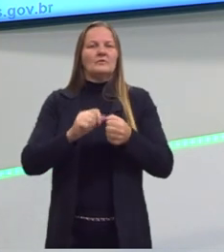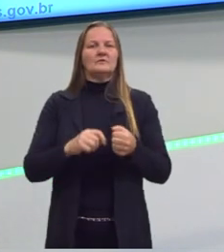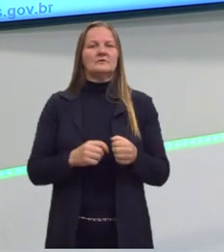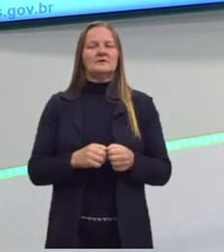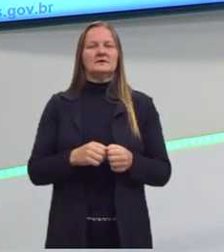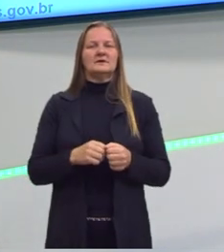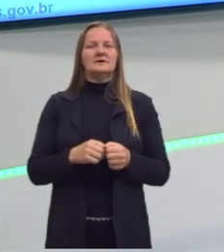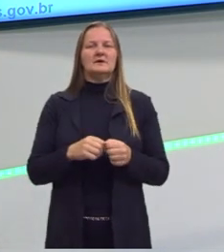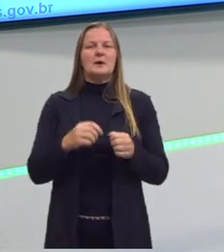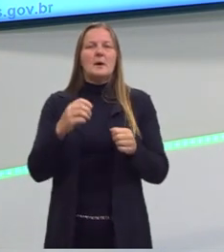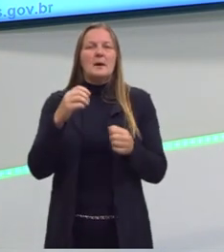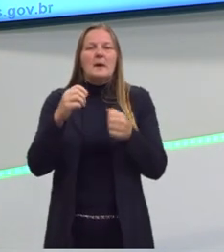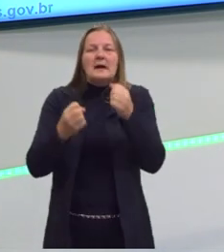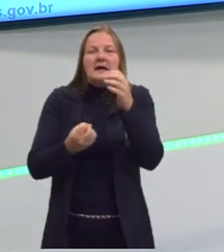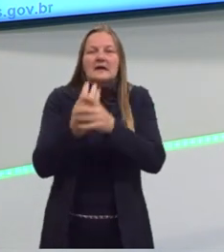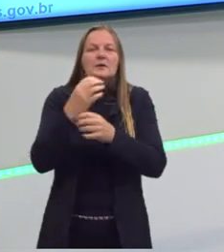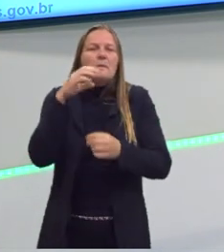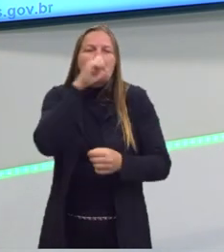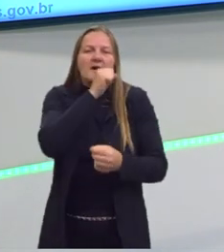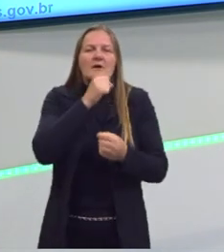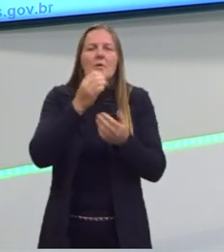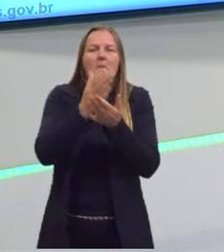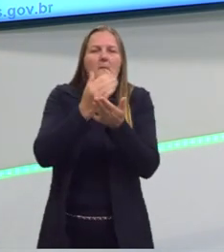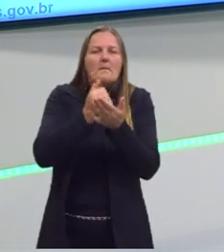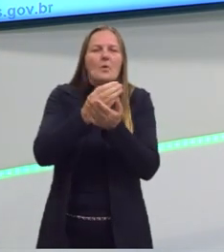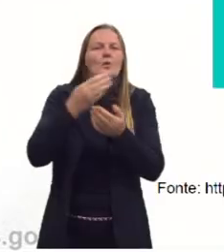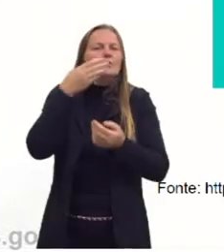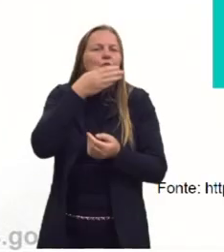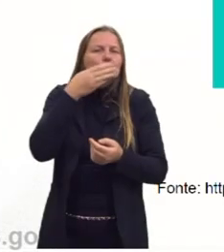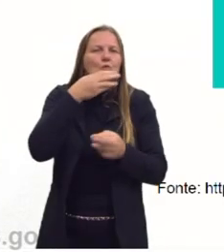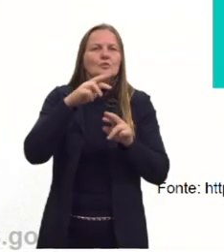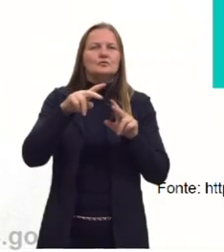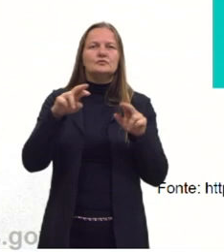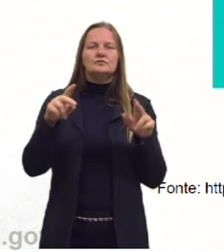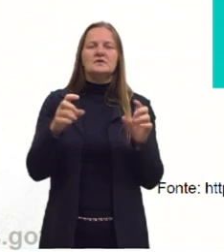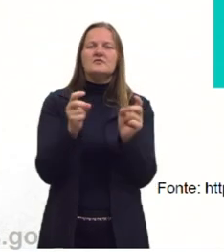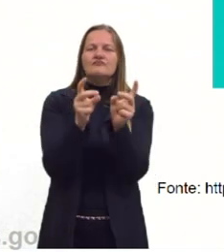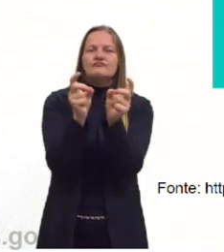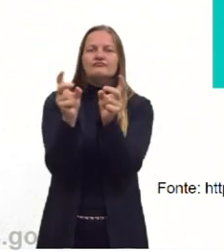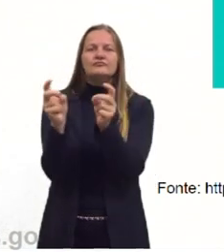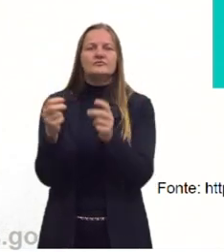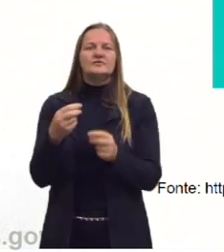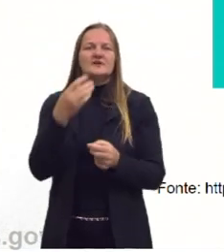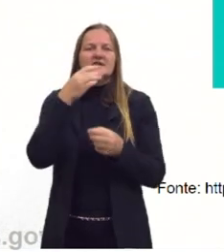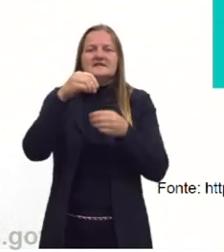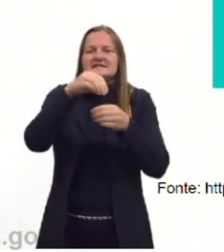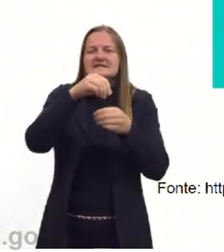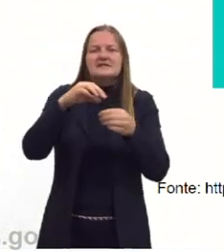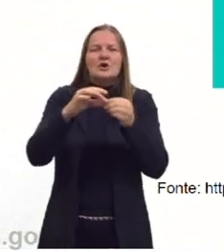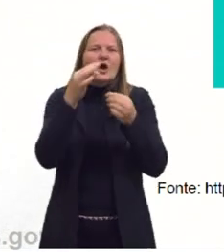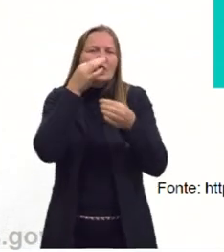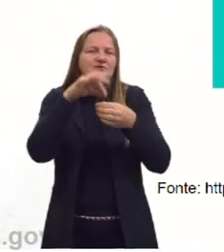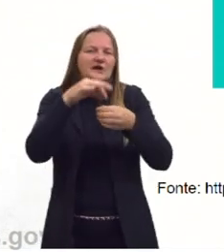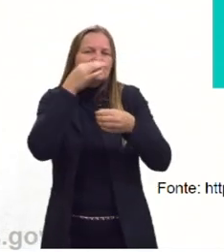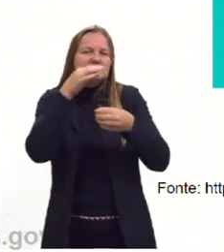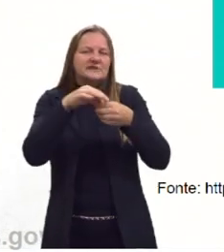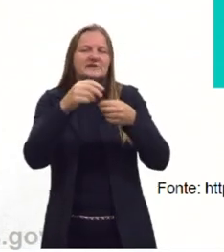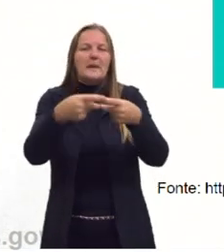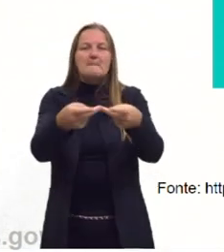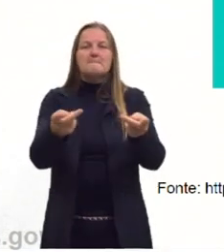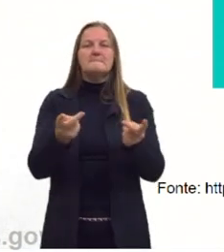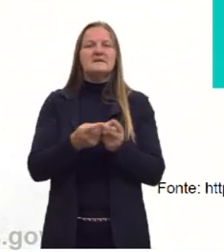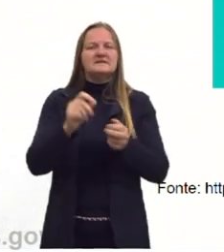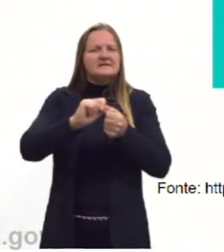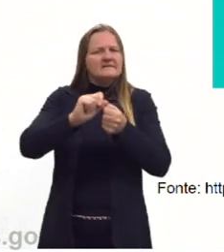pães, produzindo bolos, doces, os docinhos, salgadinhos, pizza. Teve